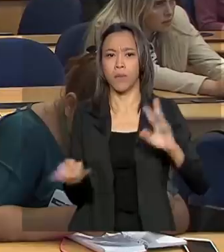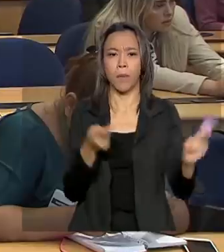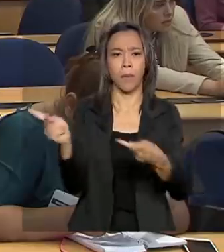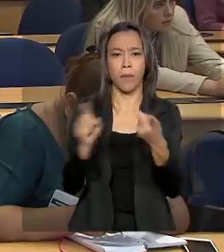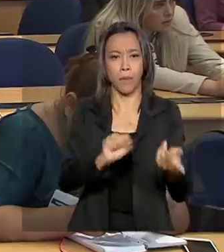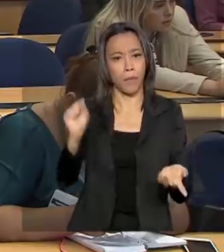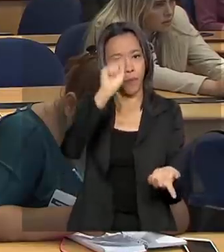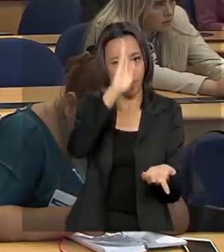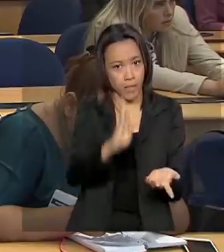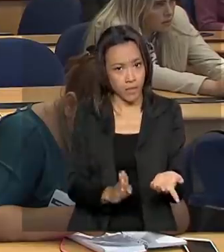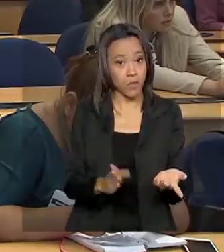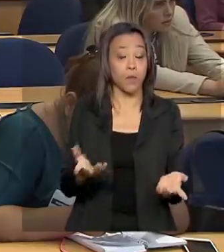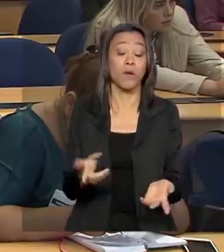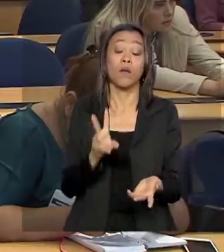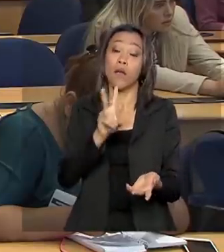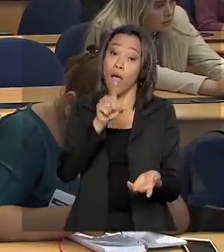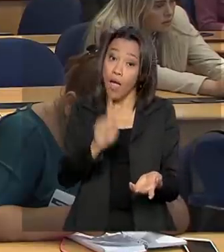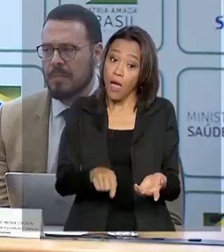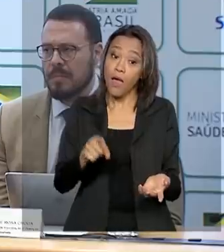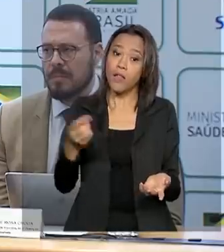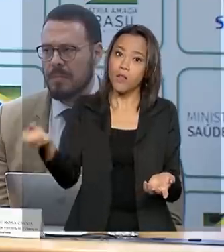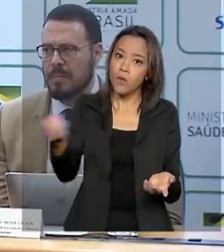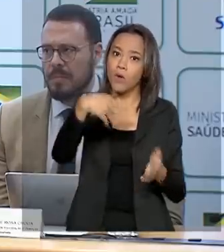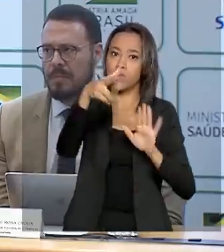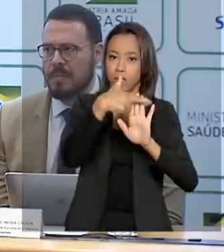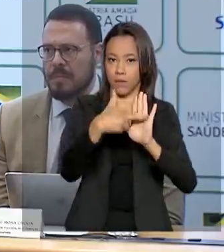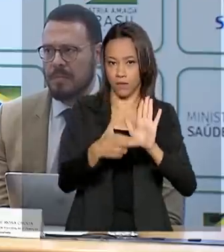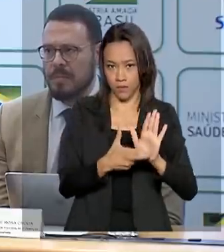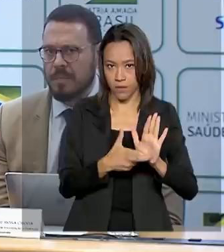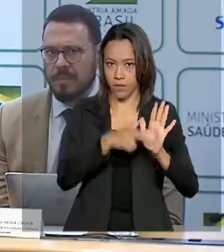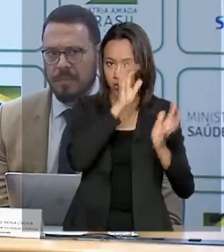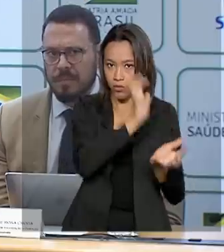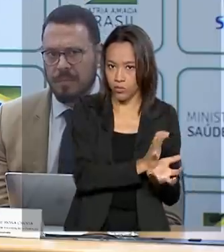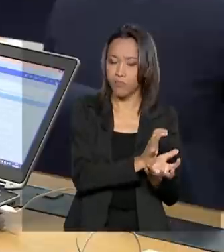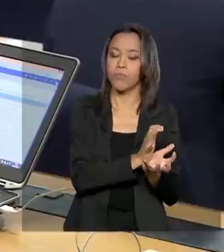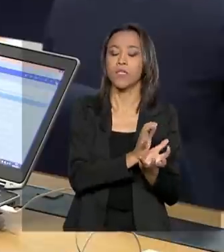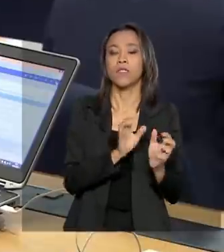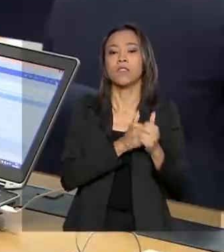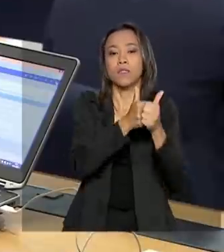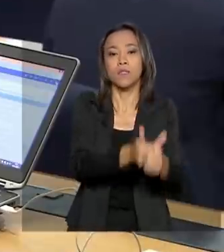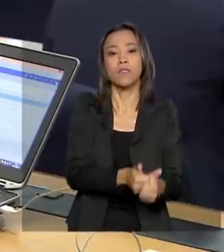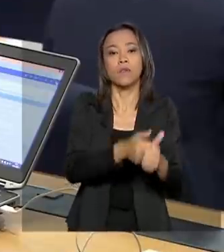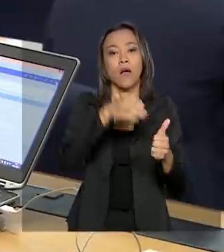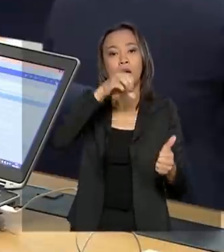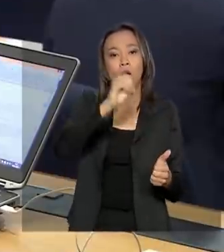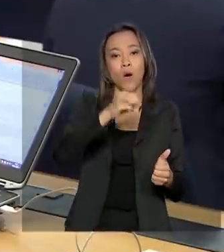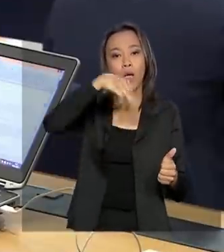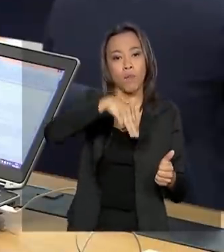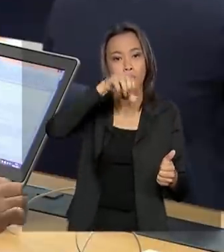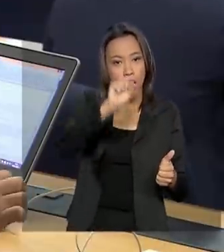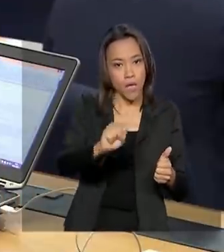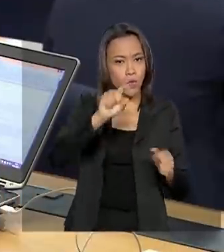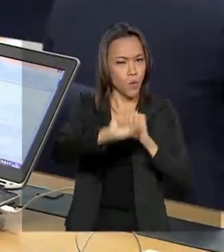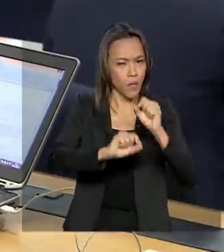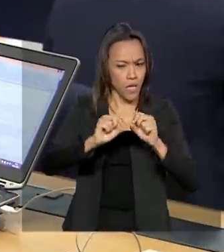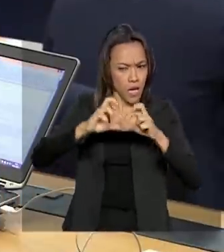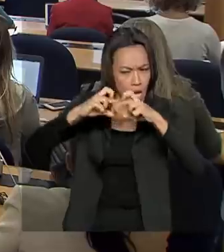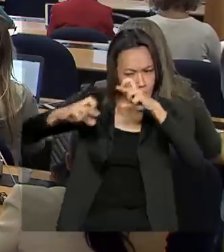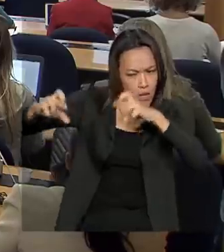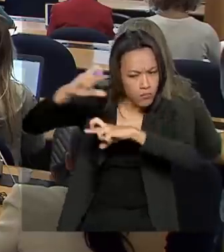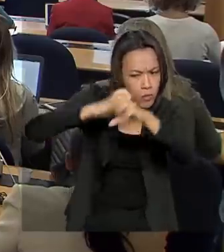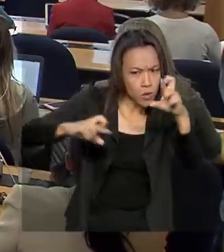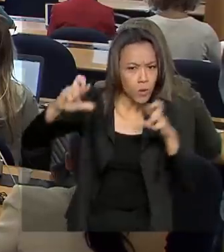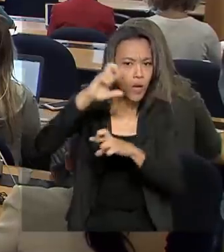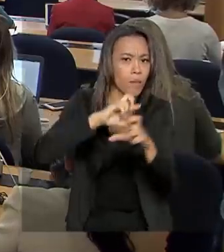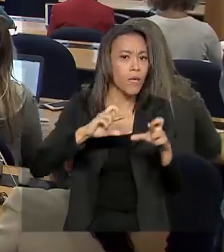país. Serão consideradas as novas regras de classificação da OMS, como, por exemplo, ampliar o monitoramento de pessoas